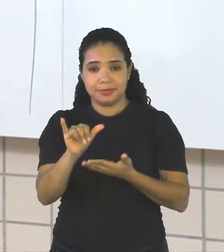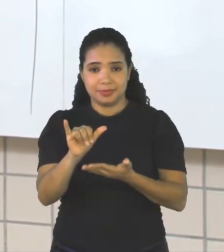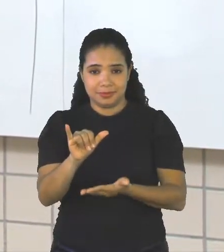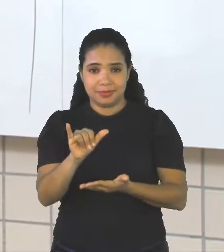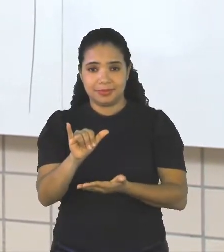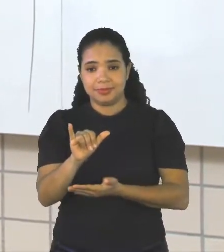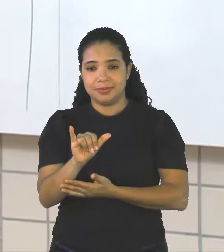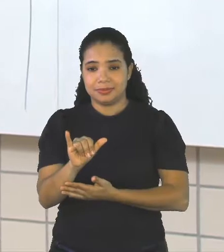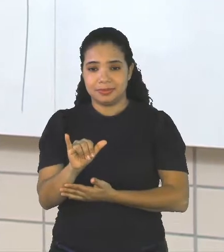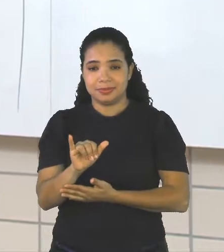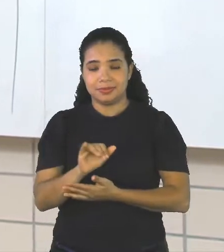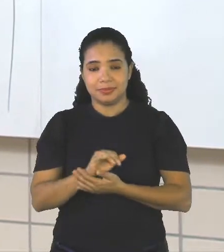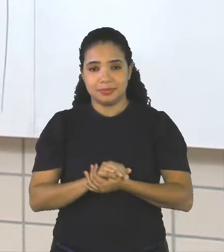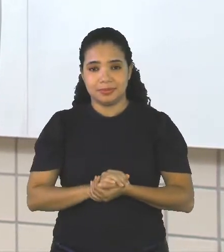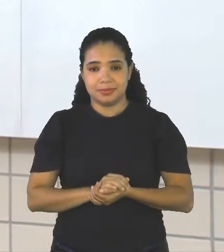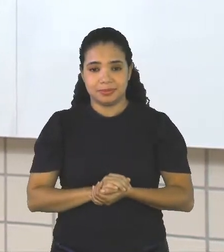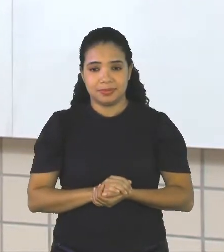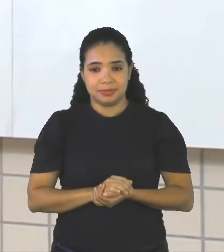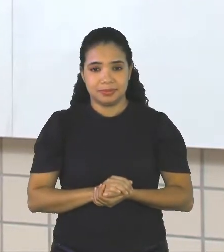Meu